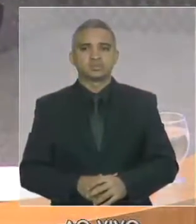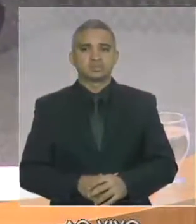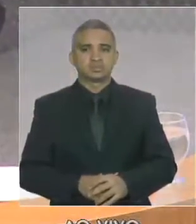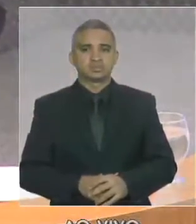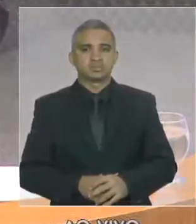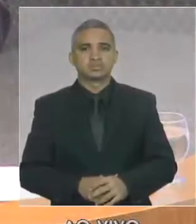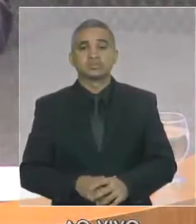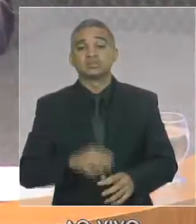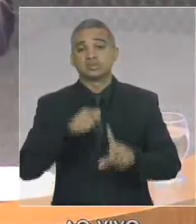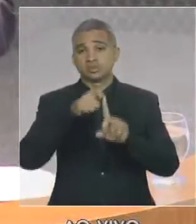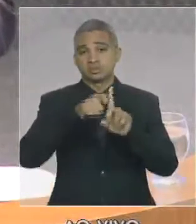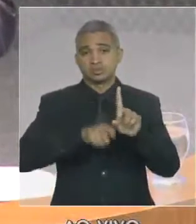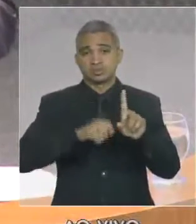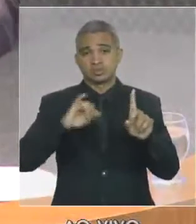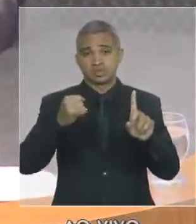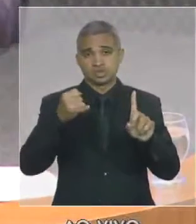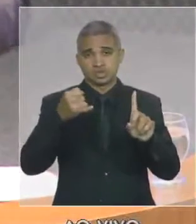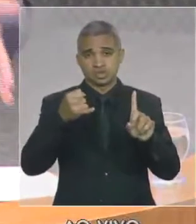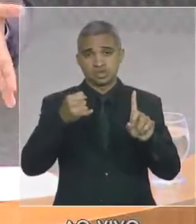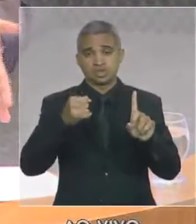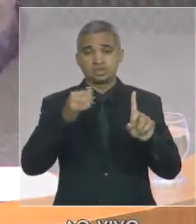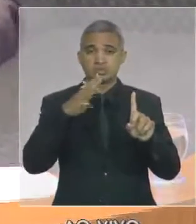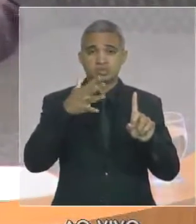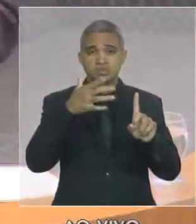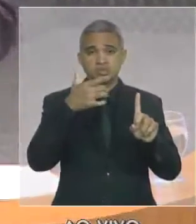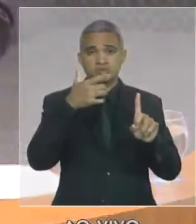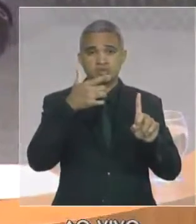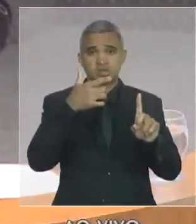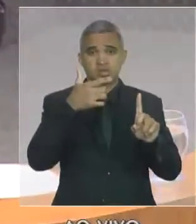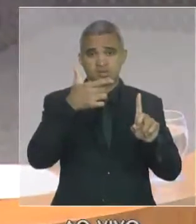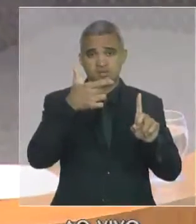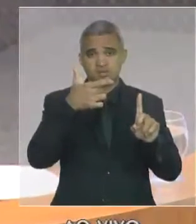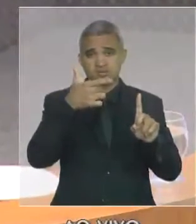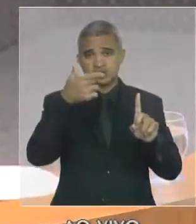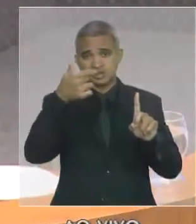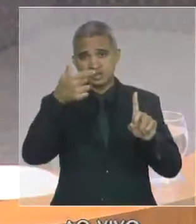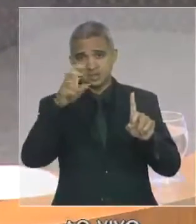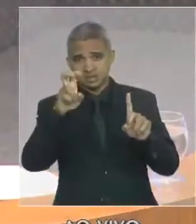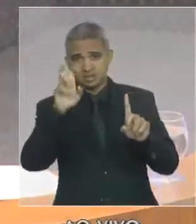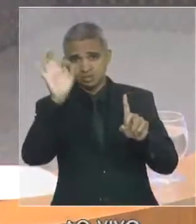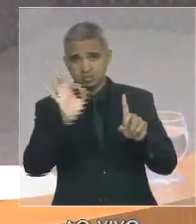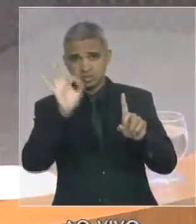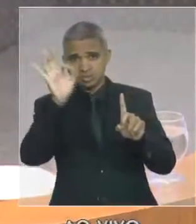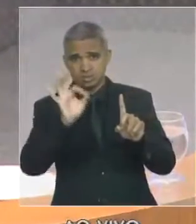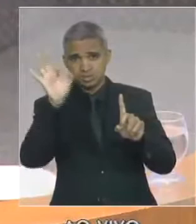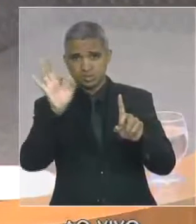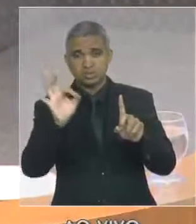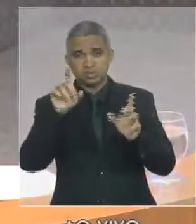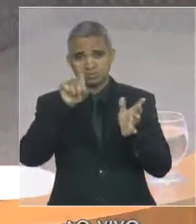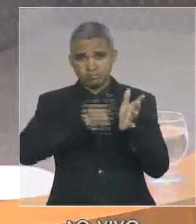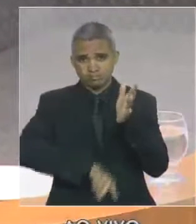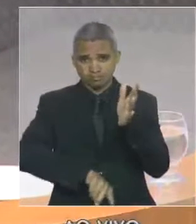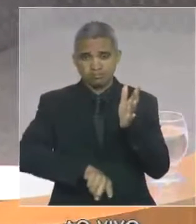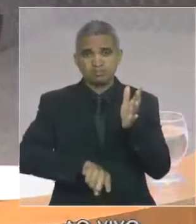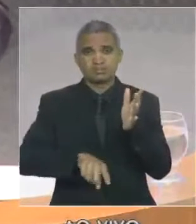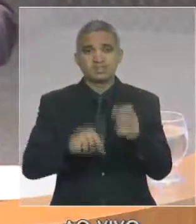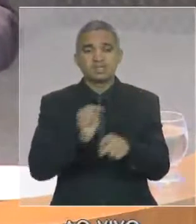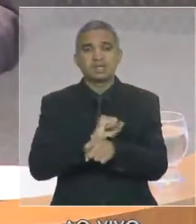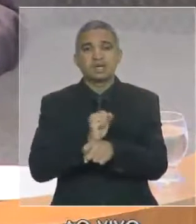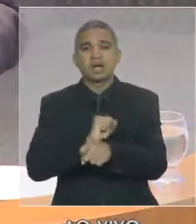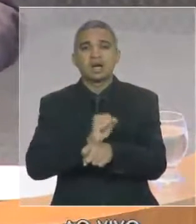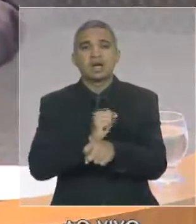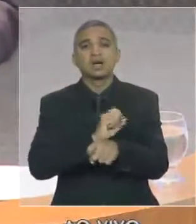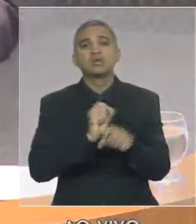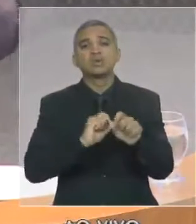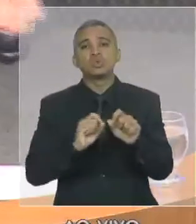janeiro, 25%, janeiro de 2016, 25% a menos de carros emplacados no